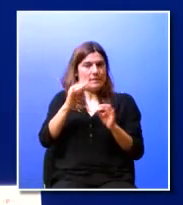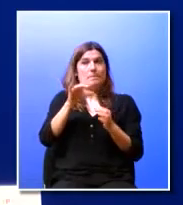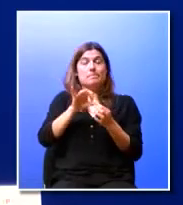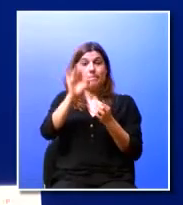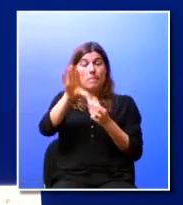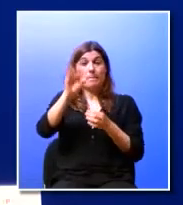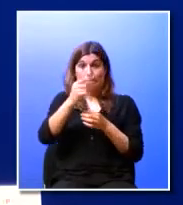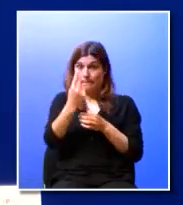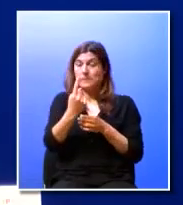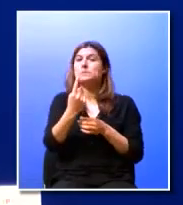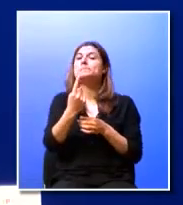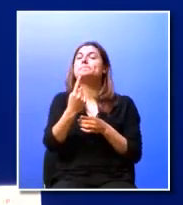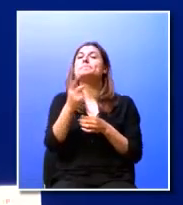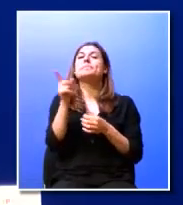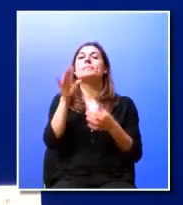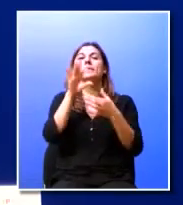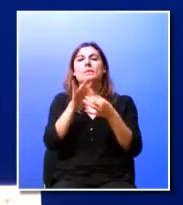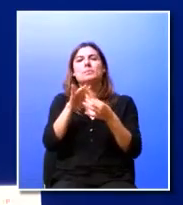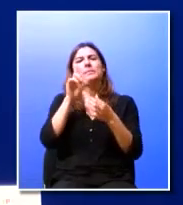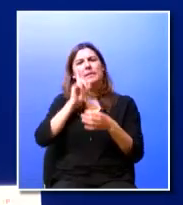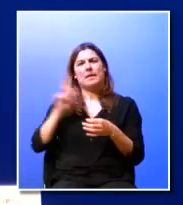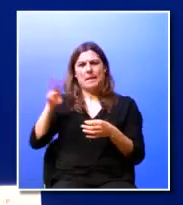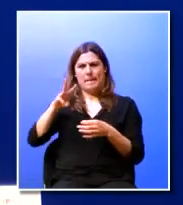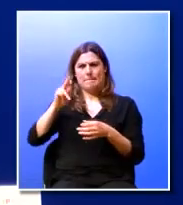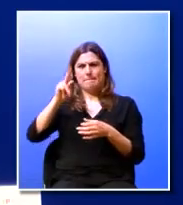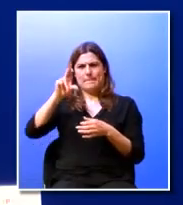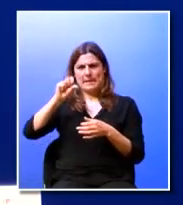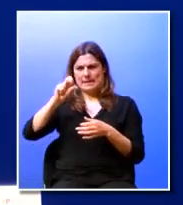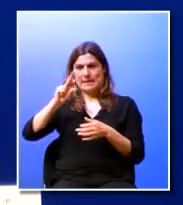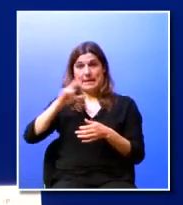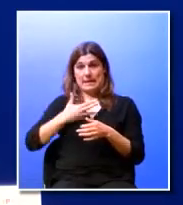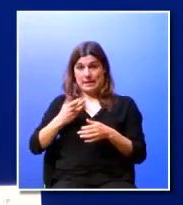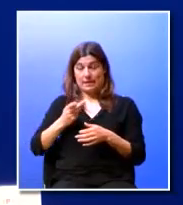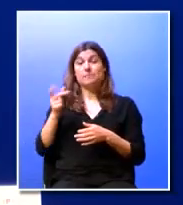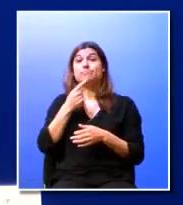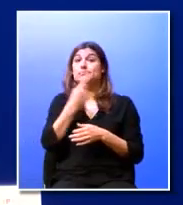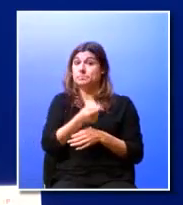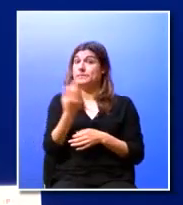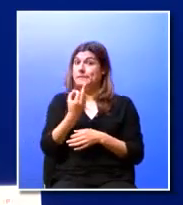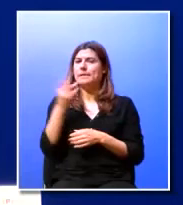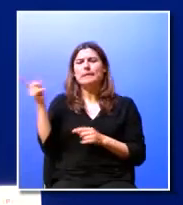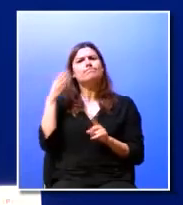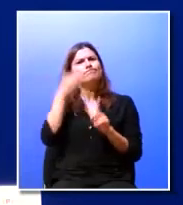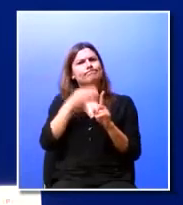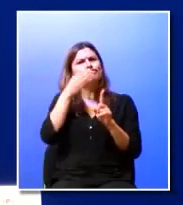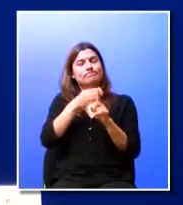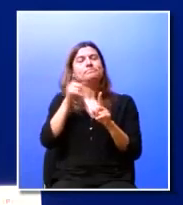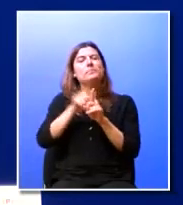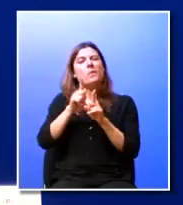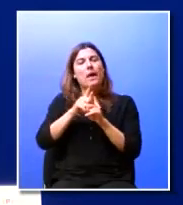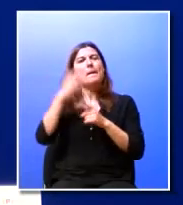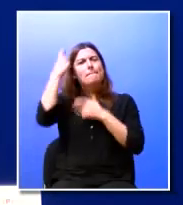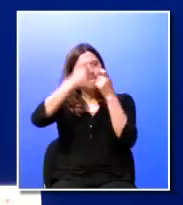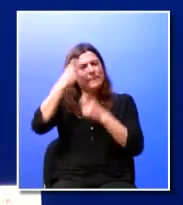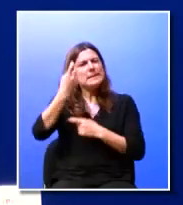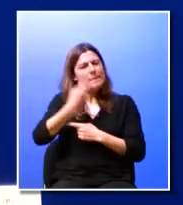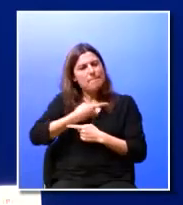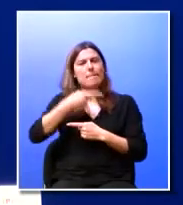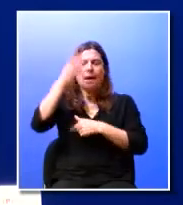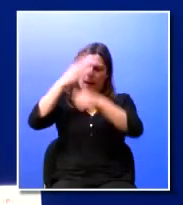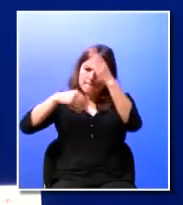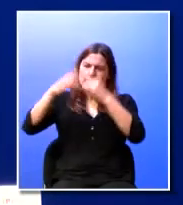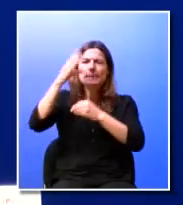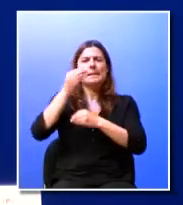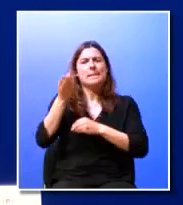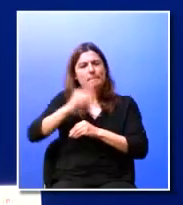o que também a Margarida falou ela frisou bastante o aprender a pensar e eu para não terminar